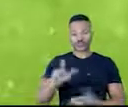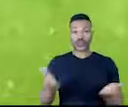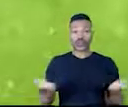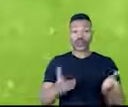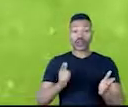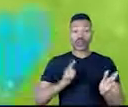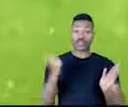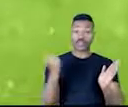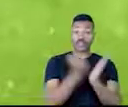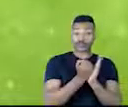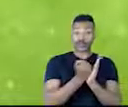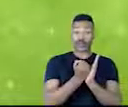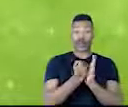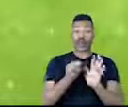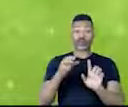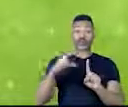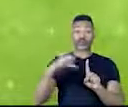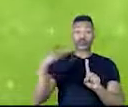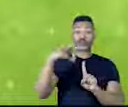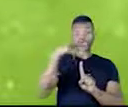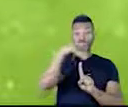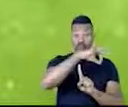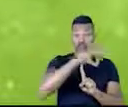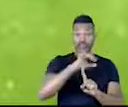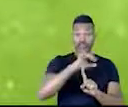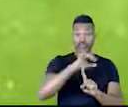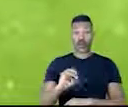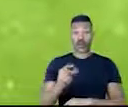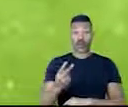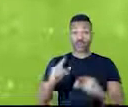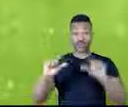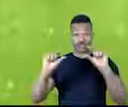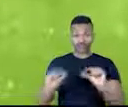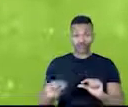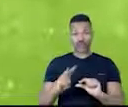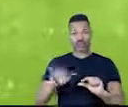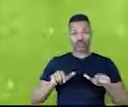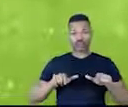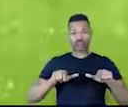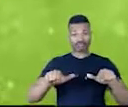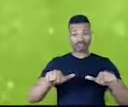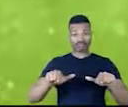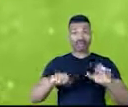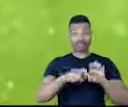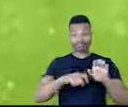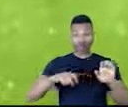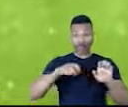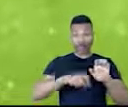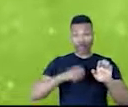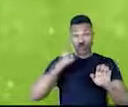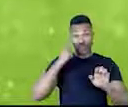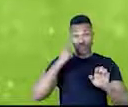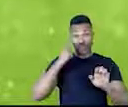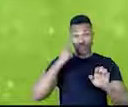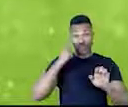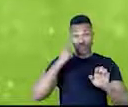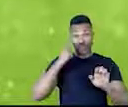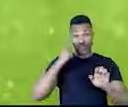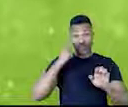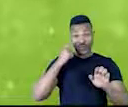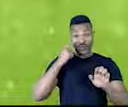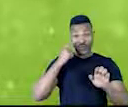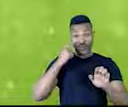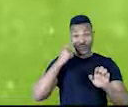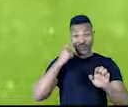baixo carbono, que a Embrapa vai lançar o ano que vem, medindo esse carbono que a gente usa, ou emite, ou sequestra na